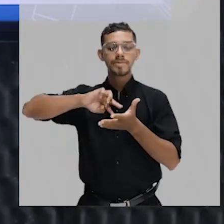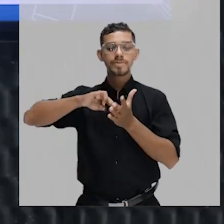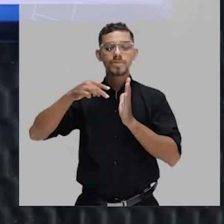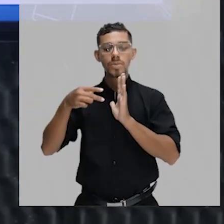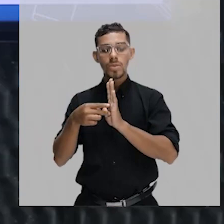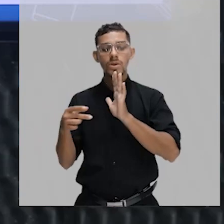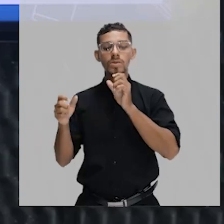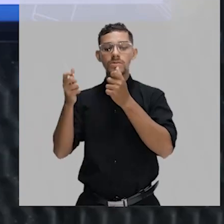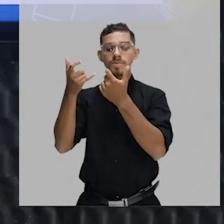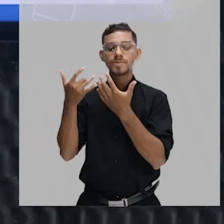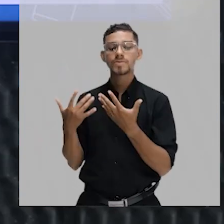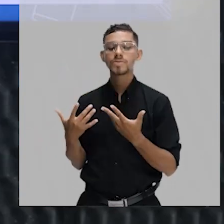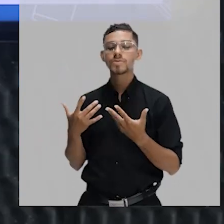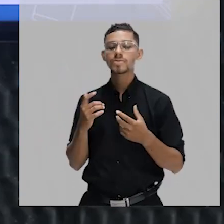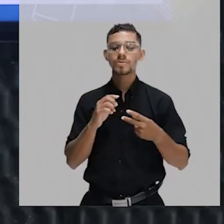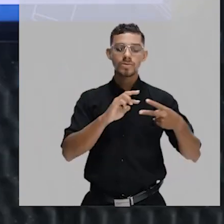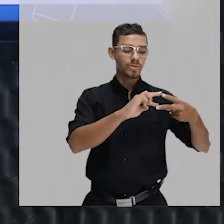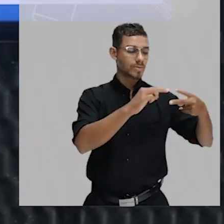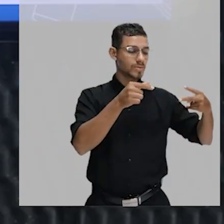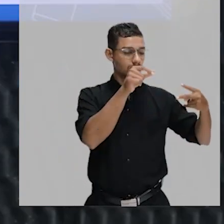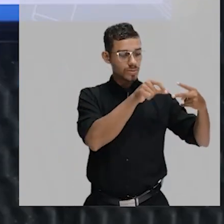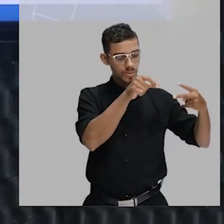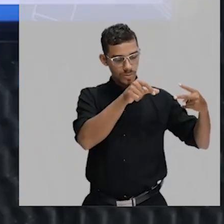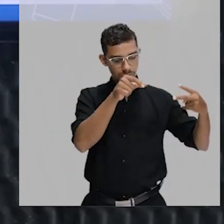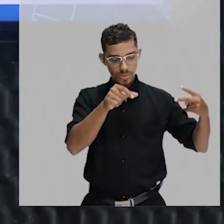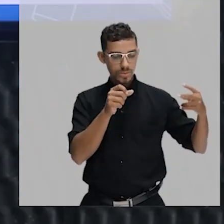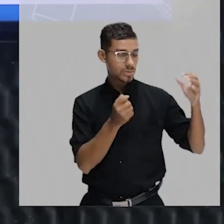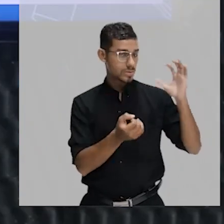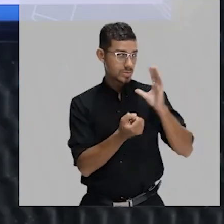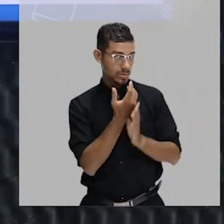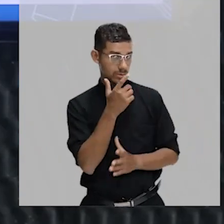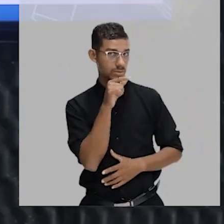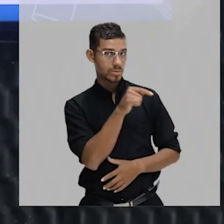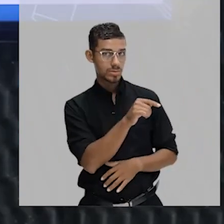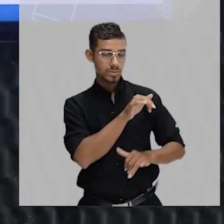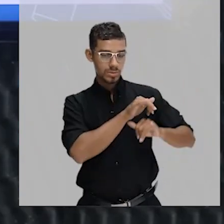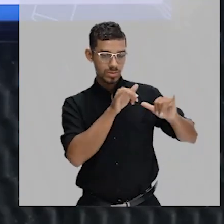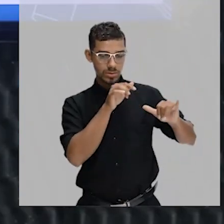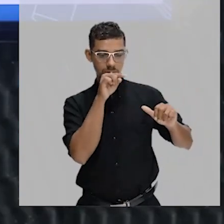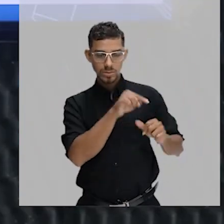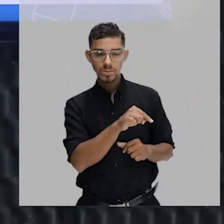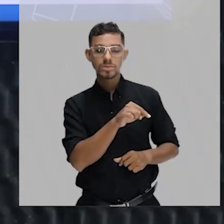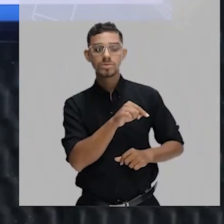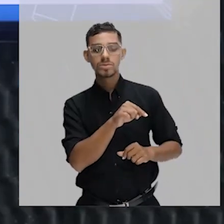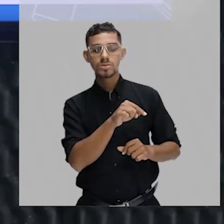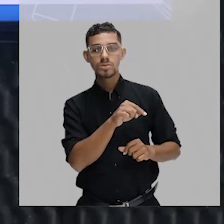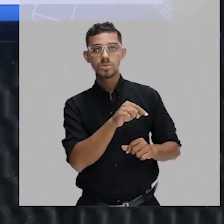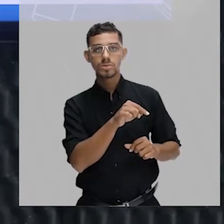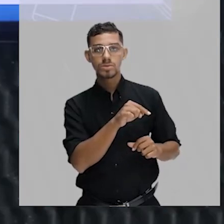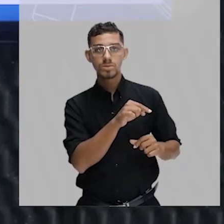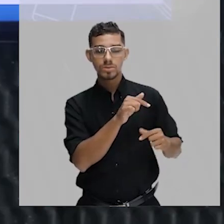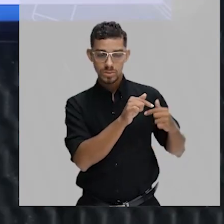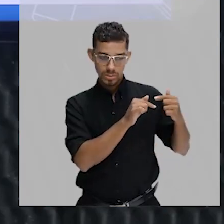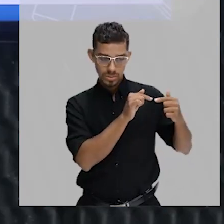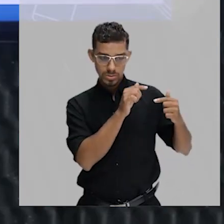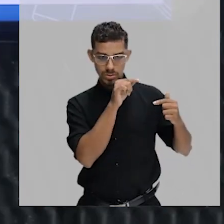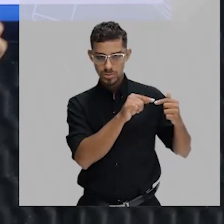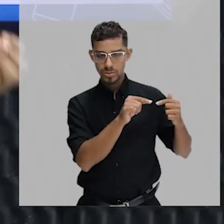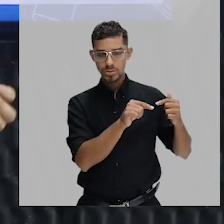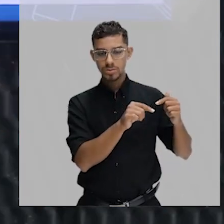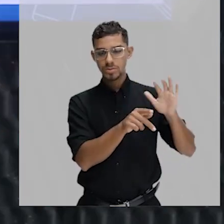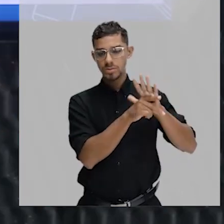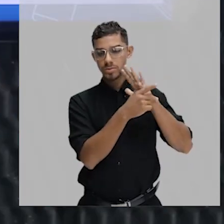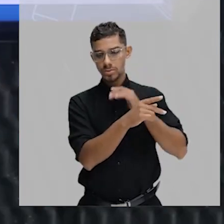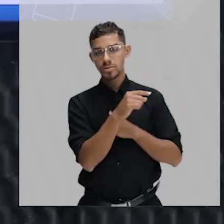vai produzir? Ele tem informação, informação genética, que é codificada por uma sequência de